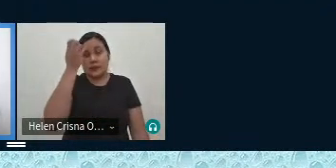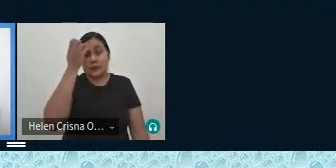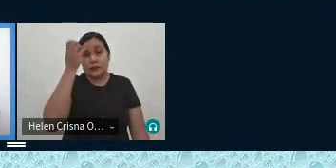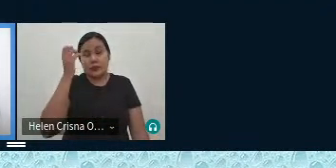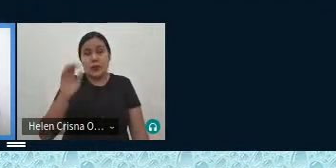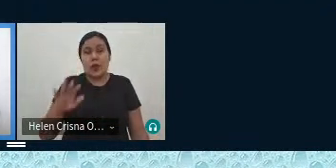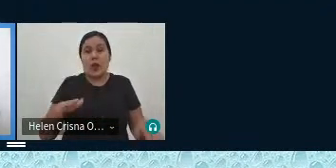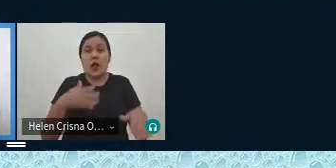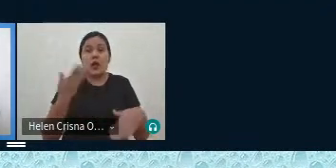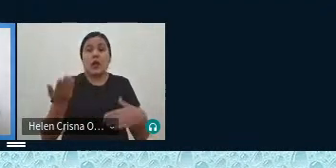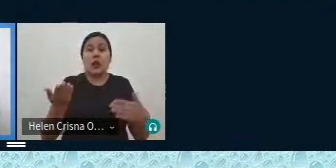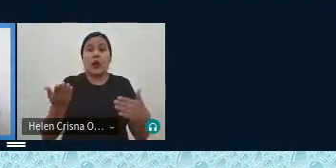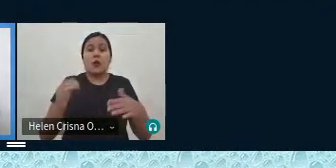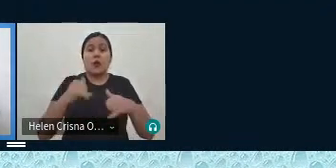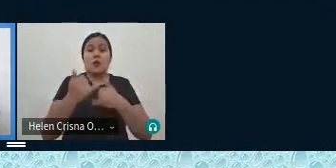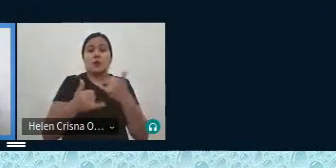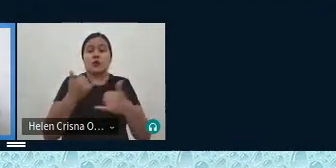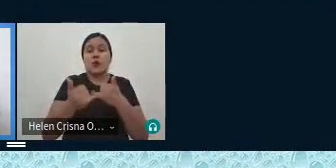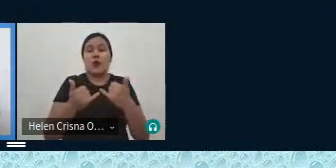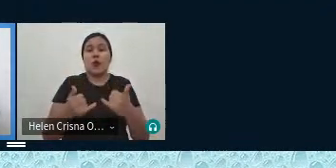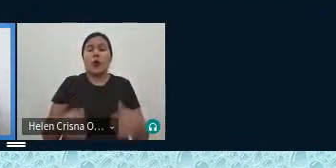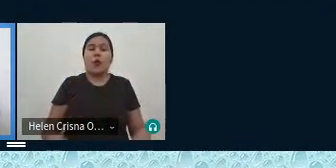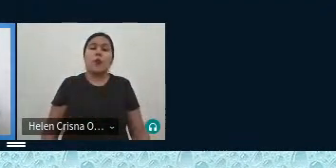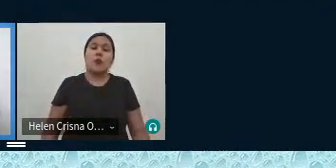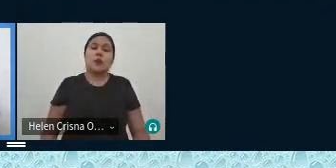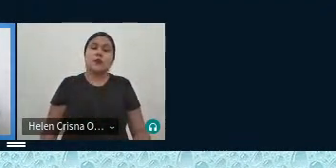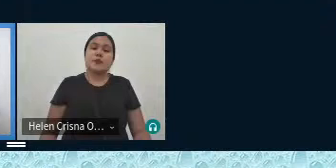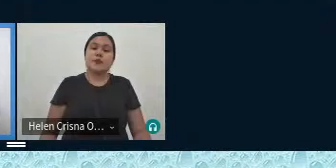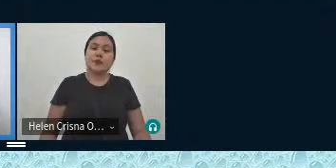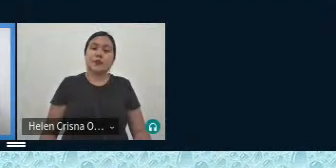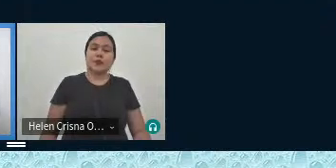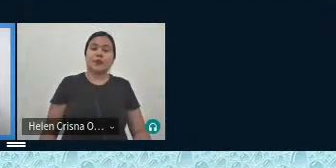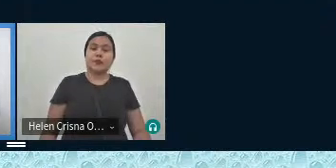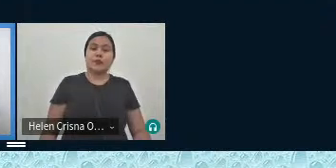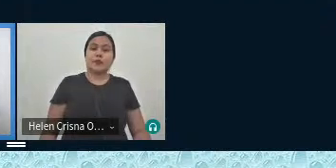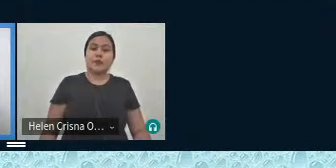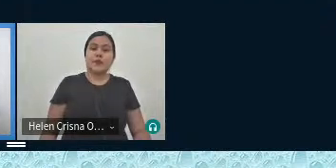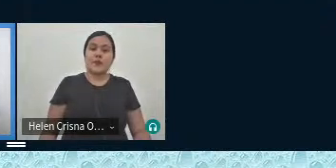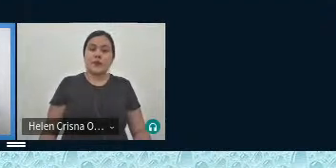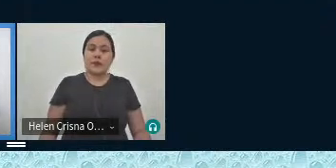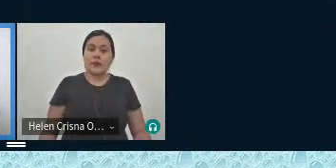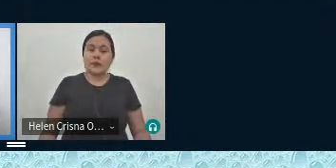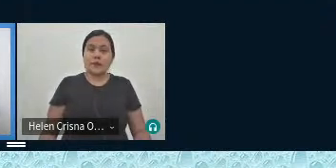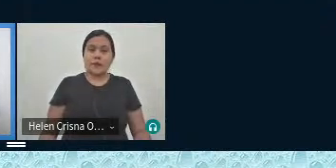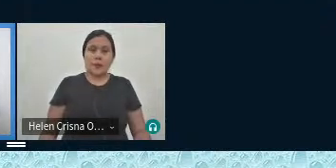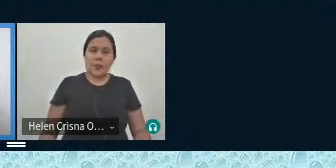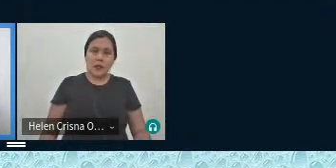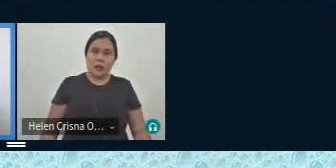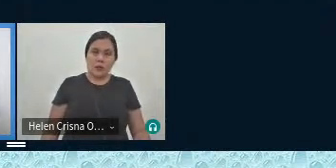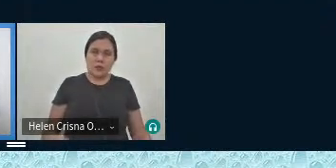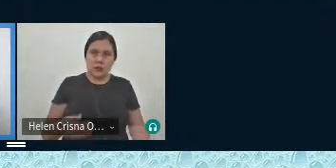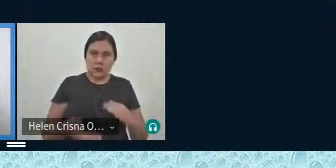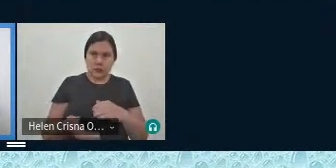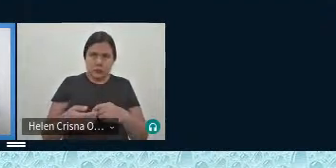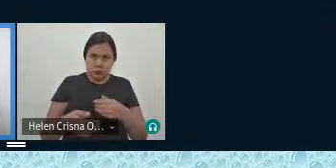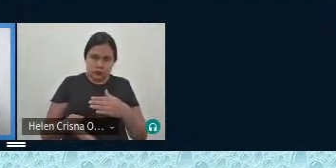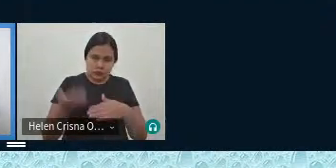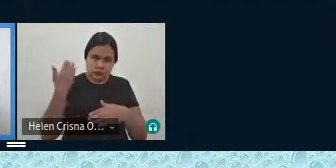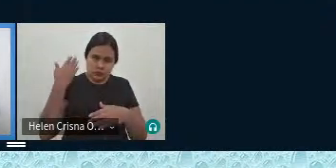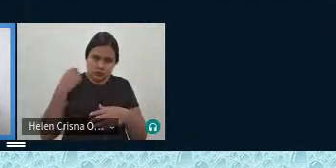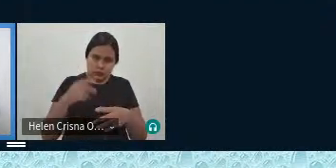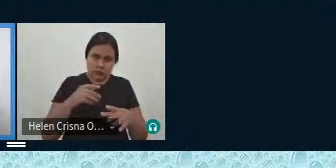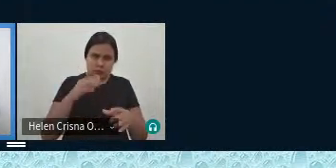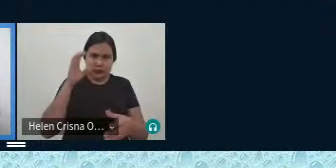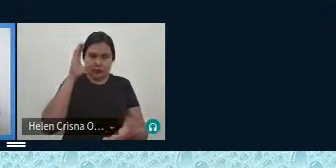nesse jogo ainda é o jogo sair de dentro da boiuna só que na forma mesmo e ele já foi antes da tese ser produzida esses